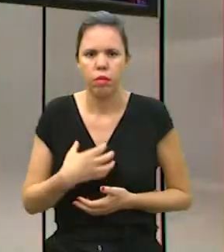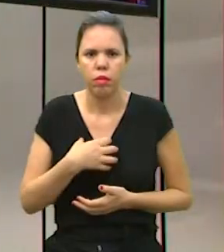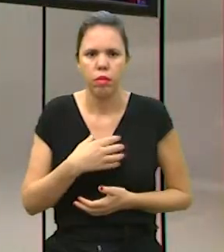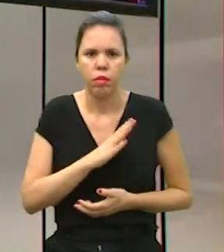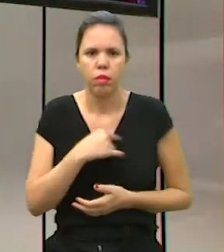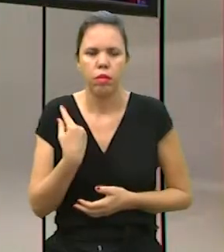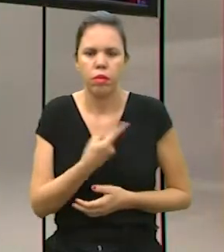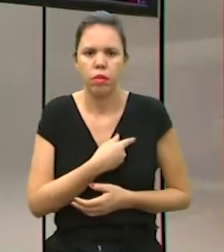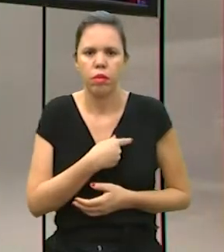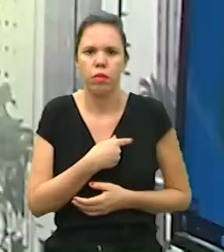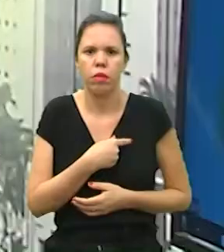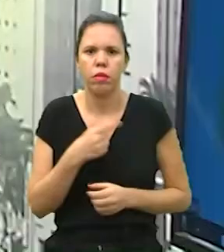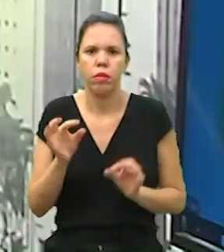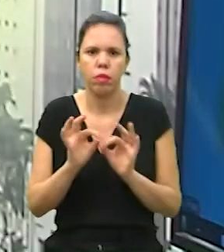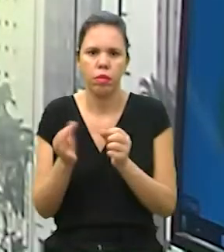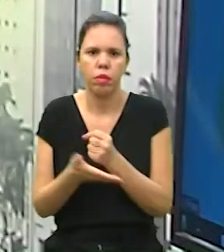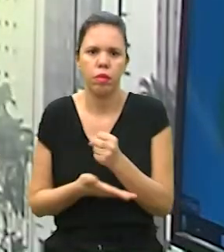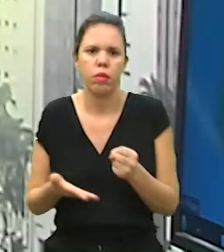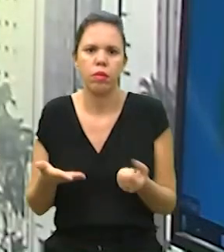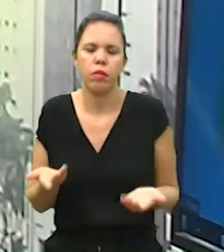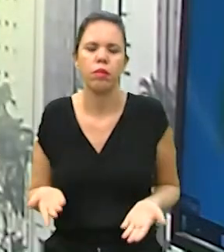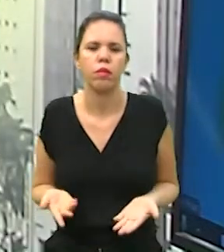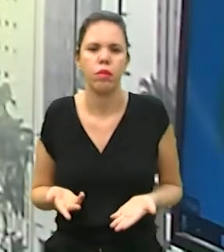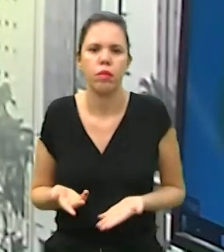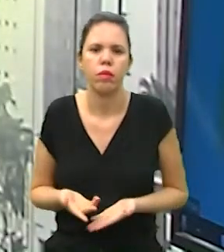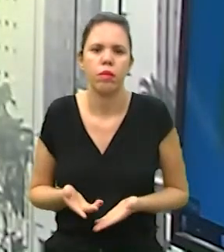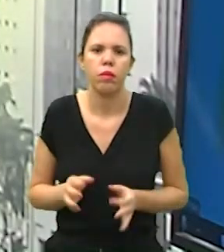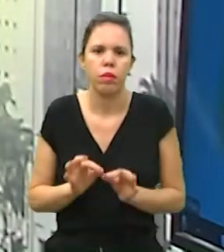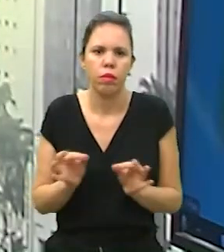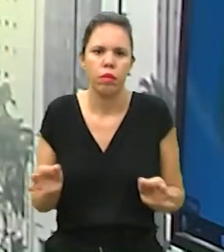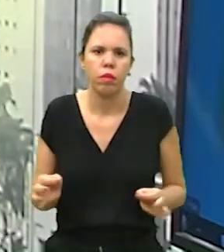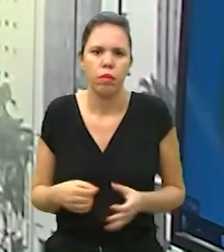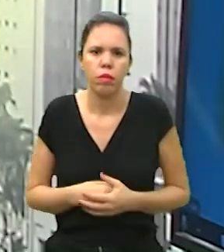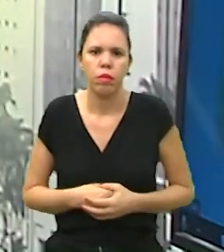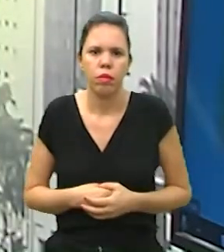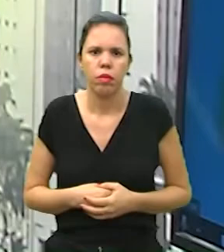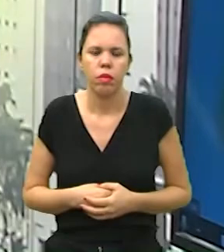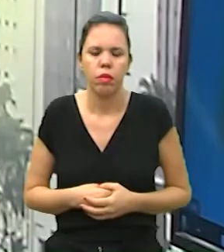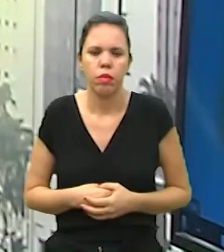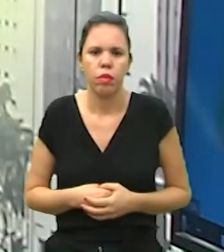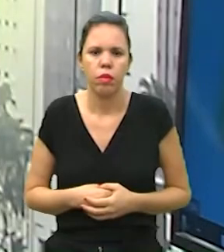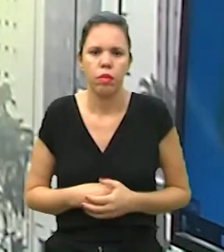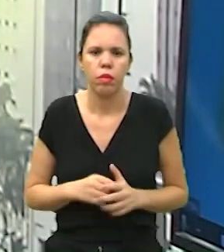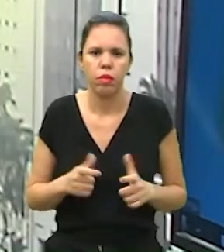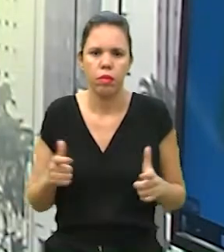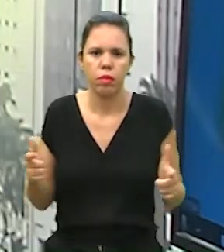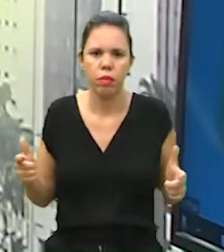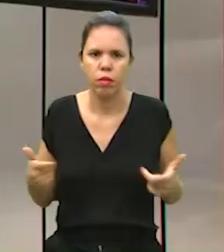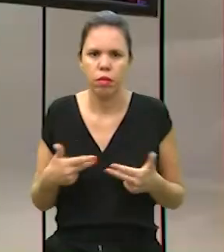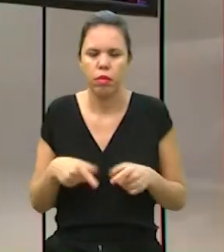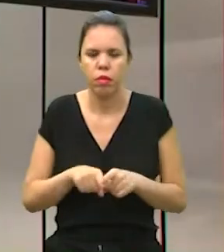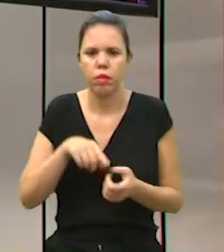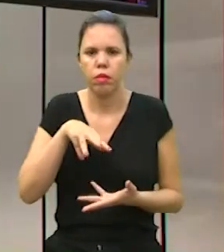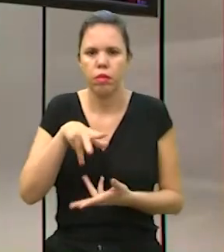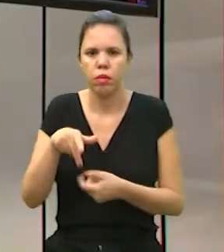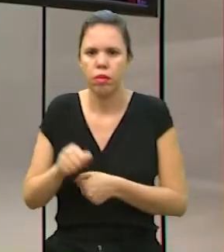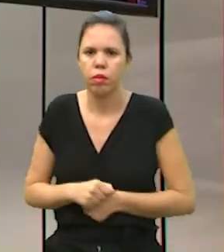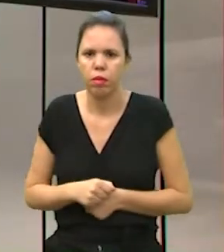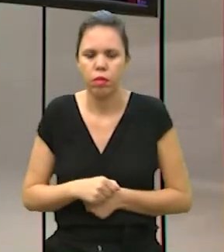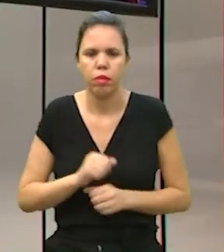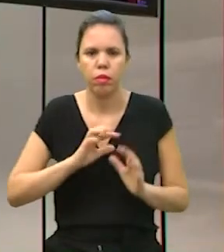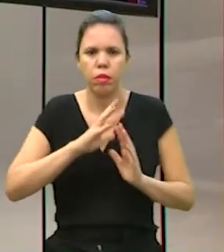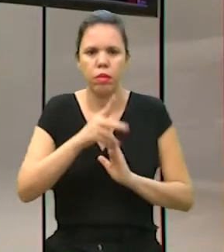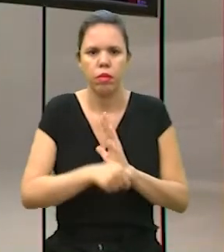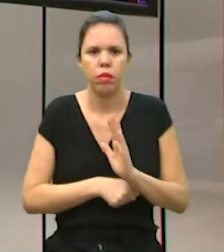fundo, somos um grãozinho de areia, né? Bem pequenininho nessa grande coisa chamada Planeta